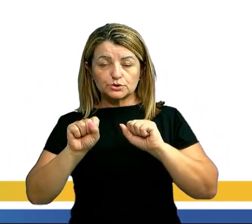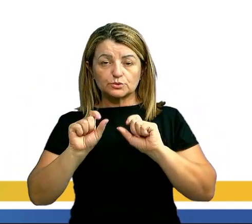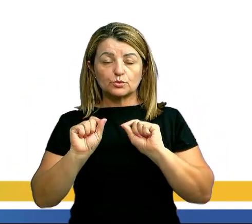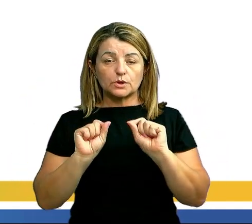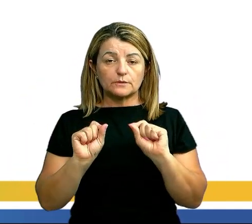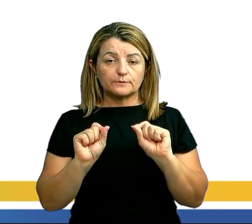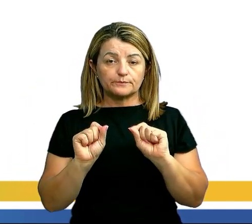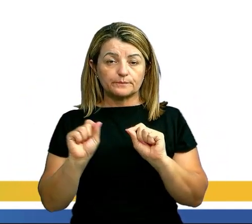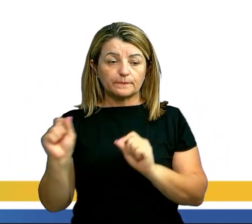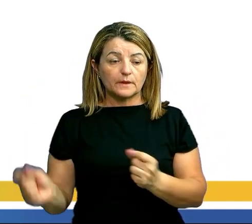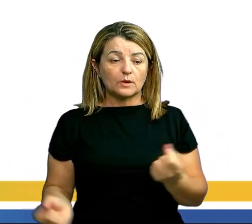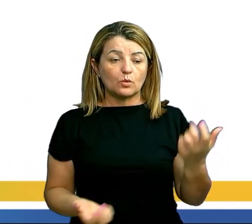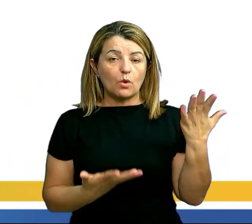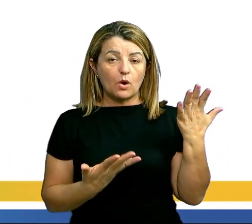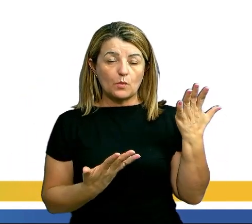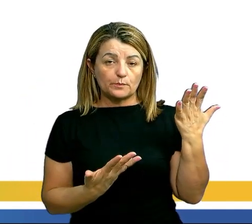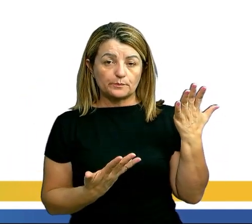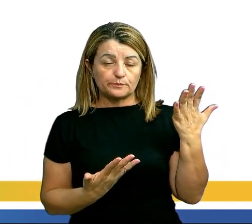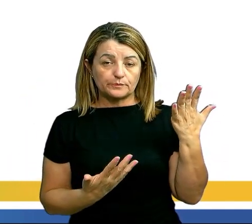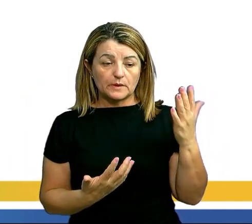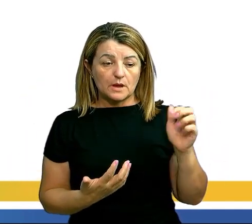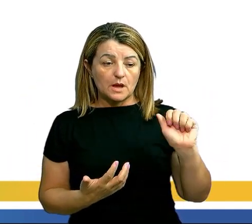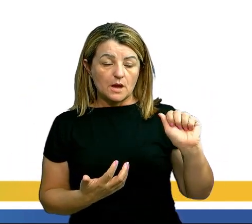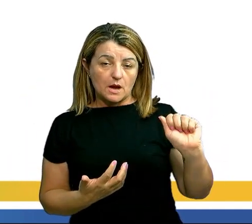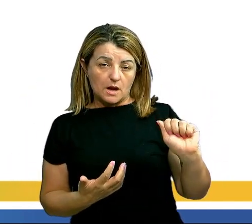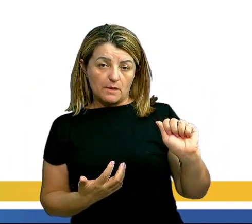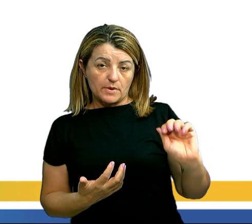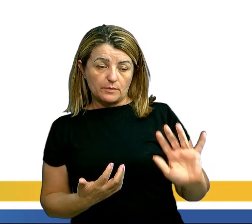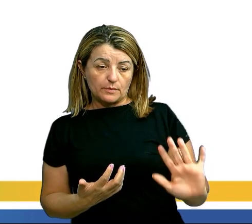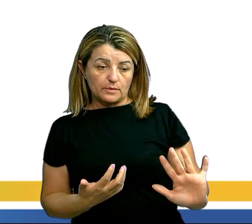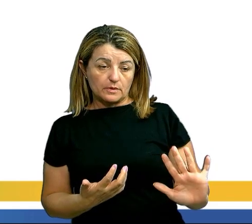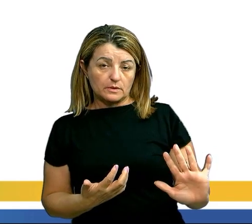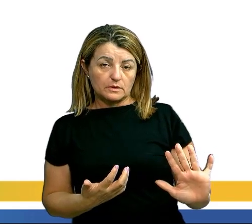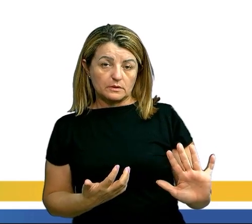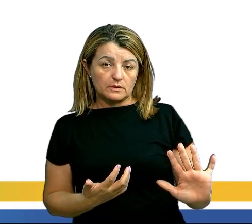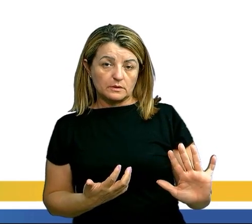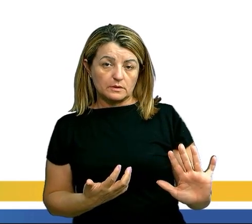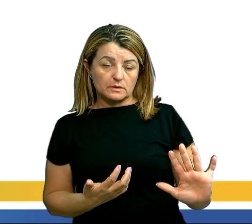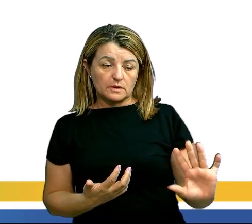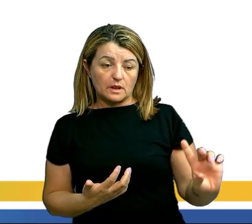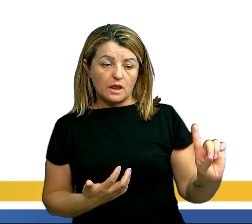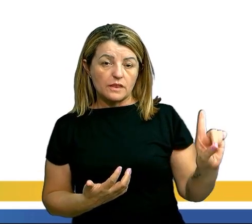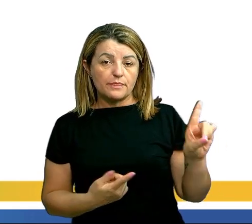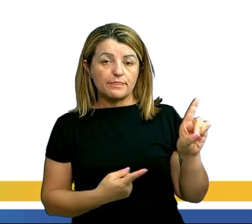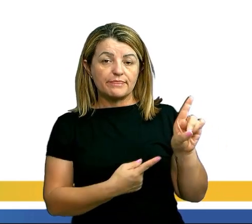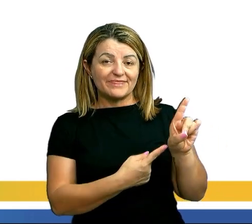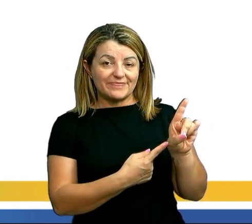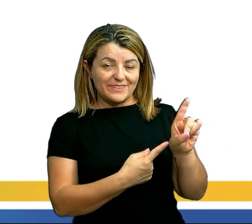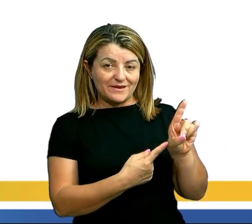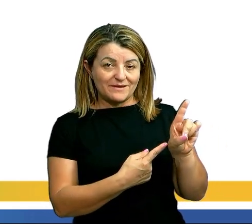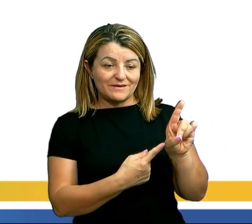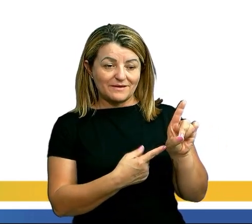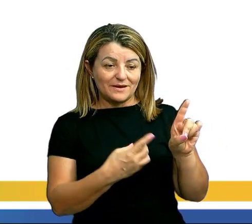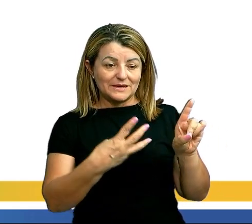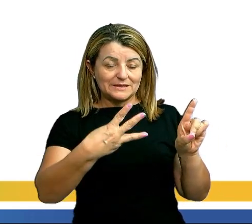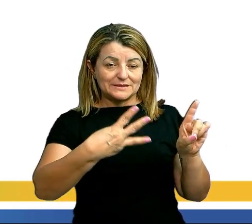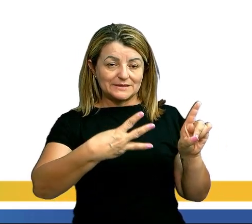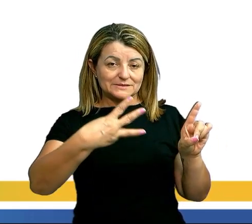qual das alternativas? aproximadamente alternativa de que nos mostra 330